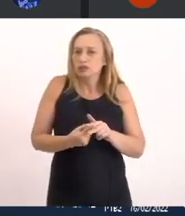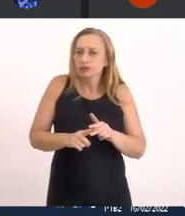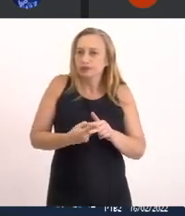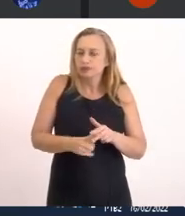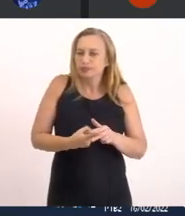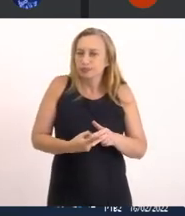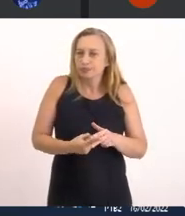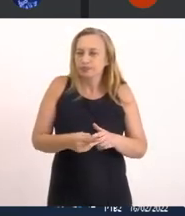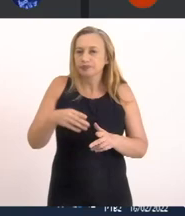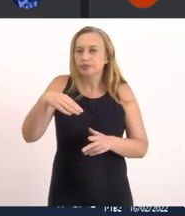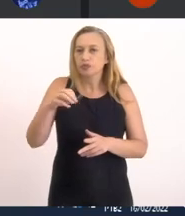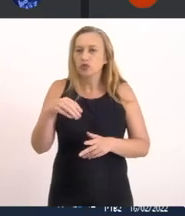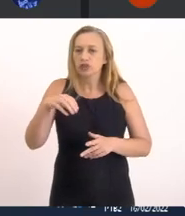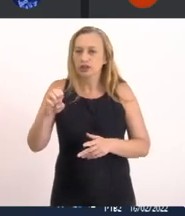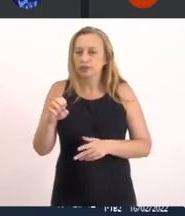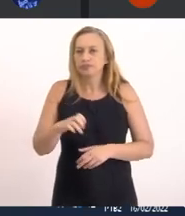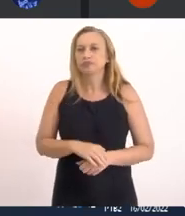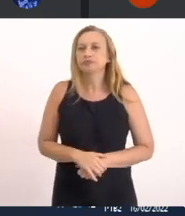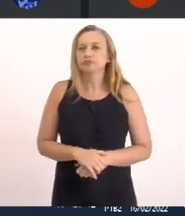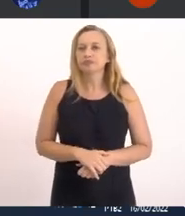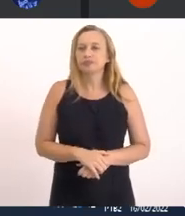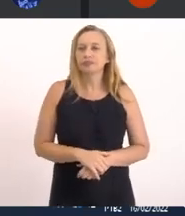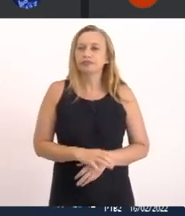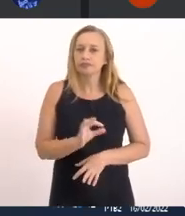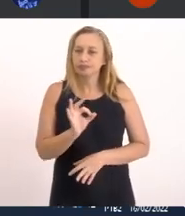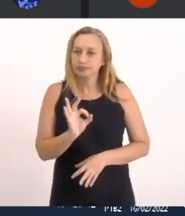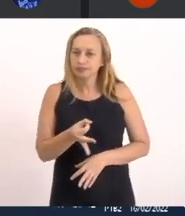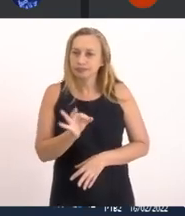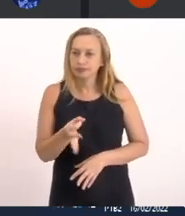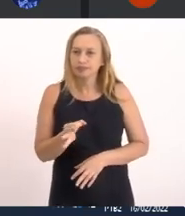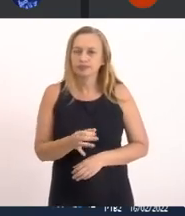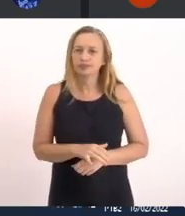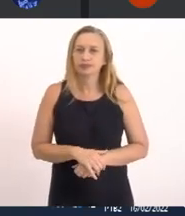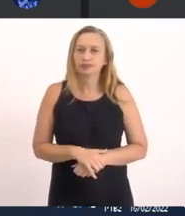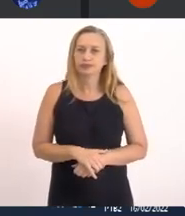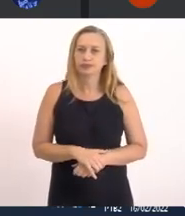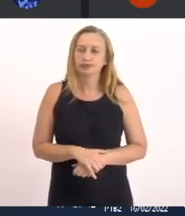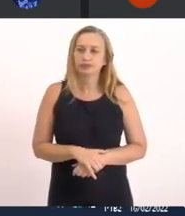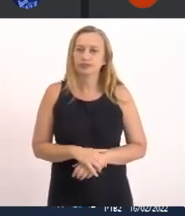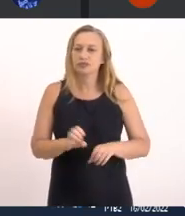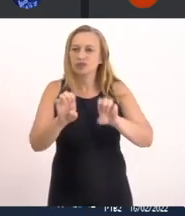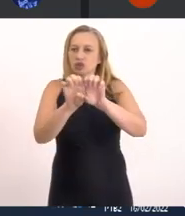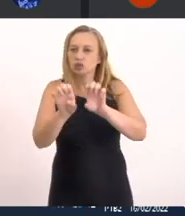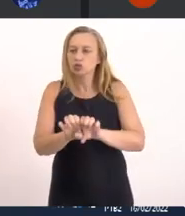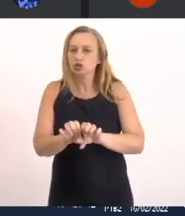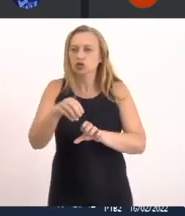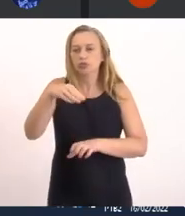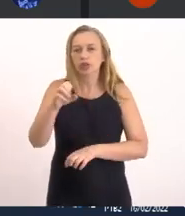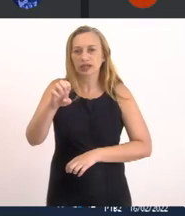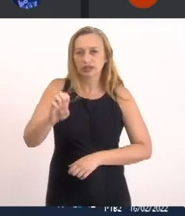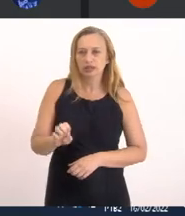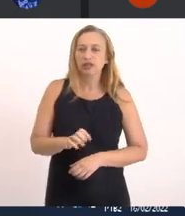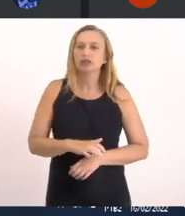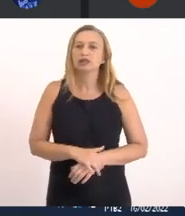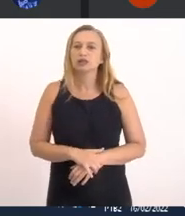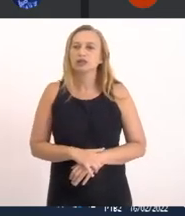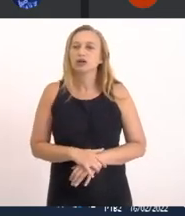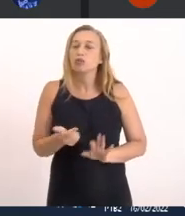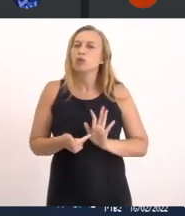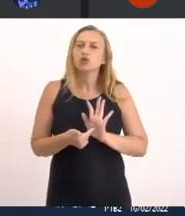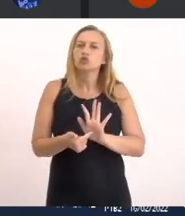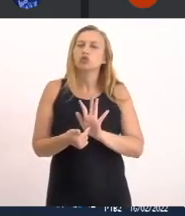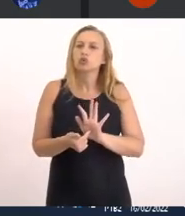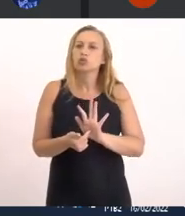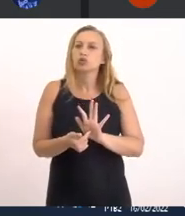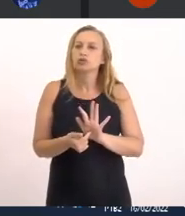mole Sendo lógico Já notado E a estrutura Do mole Demonstrou